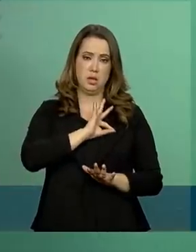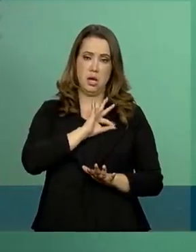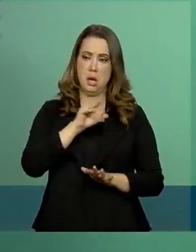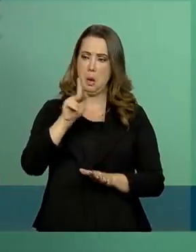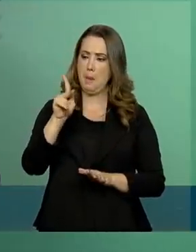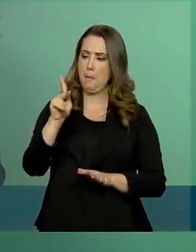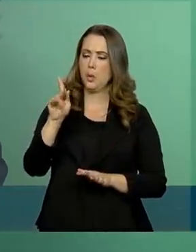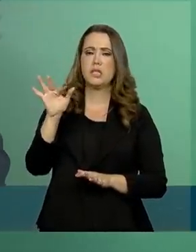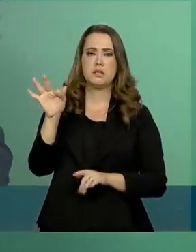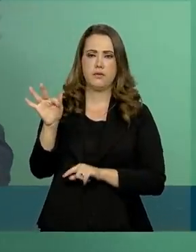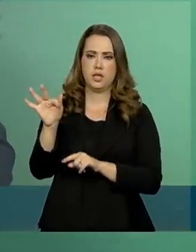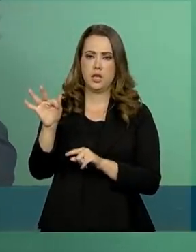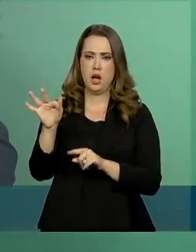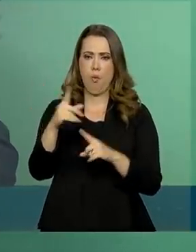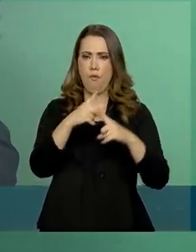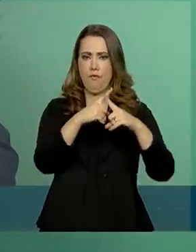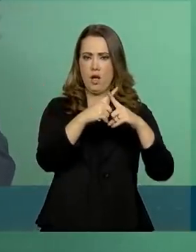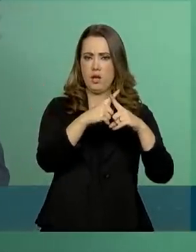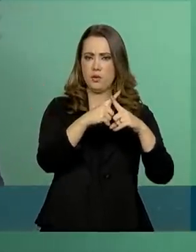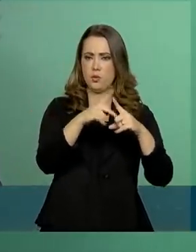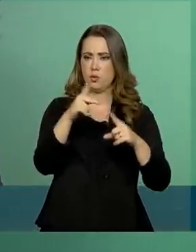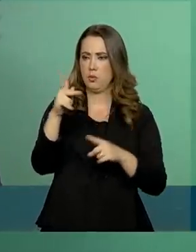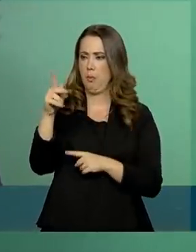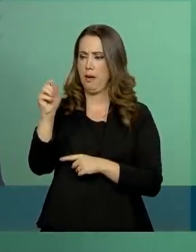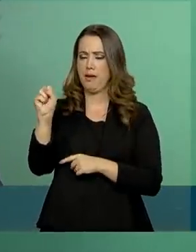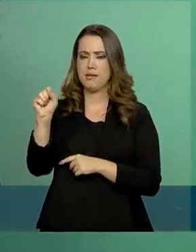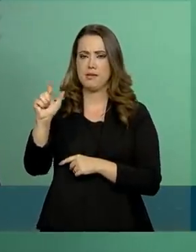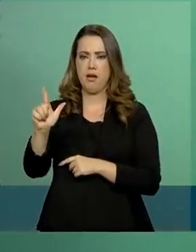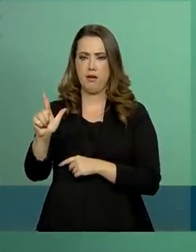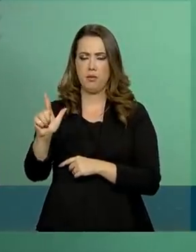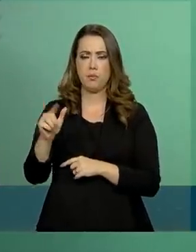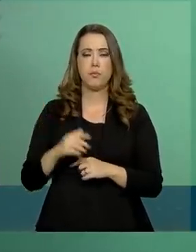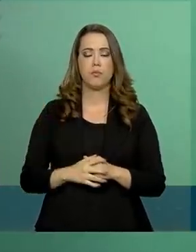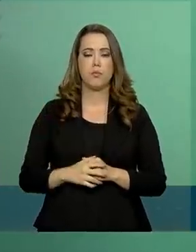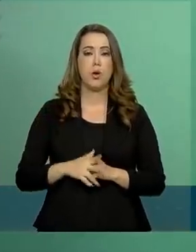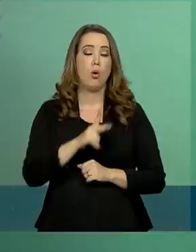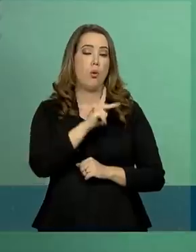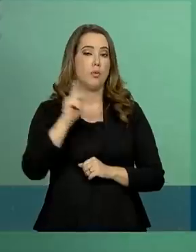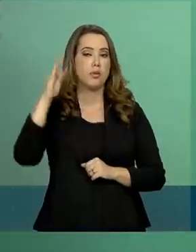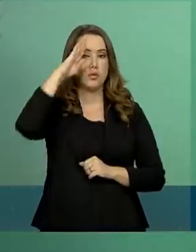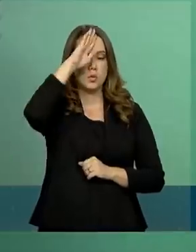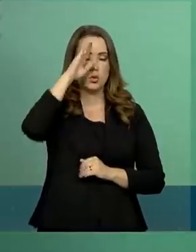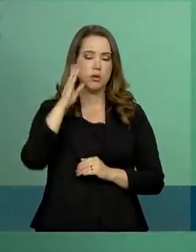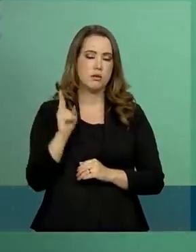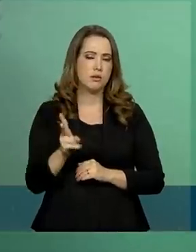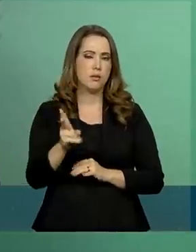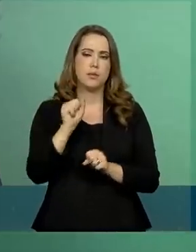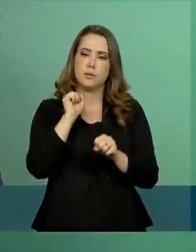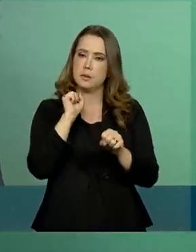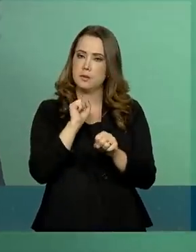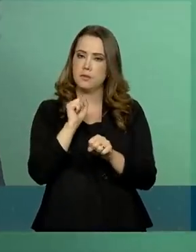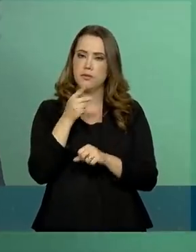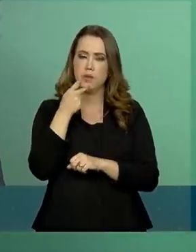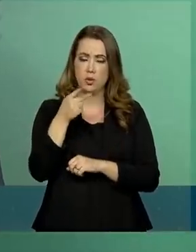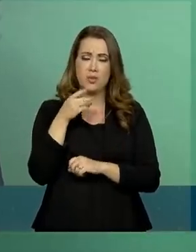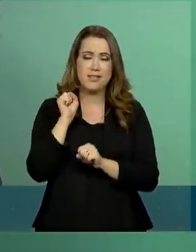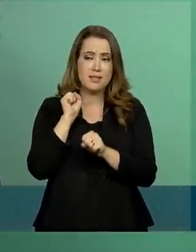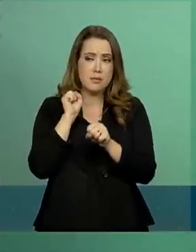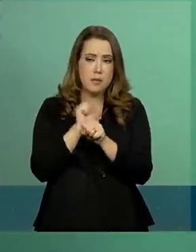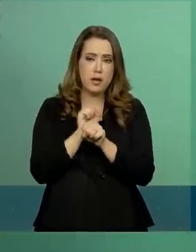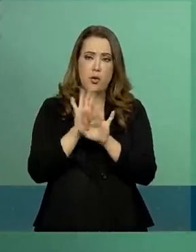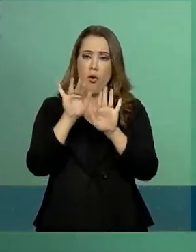PSL, que você iluminou como sua primeira pergunta. O presidente mantém a sua posição de aguardar a finalização